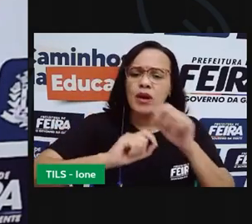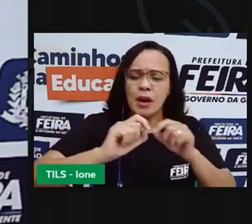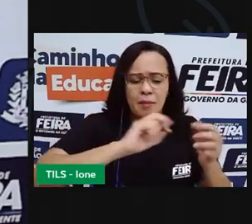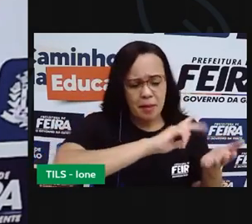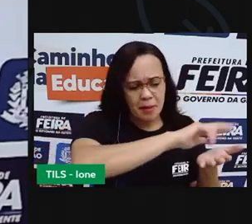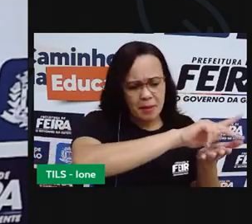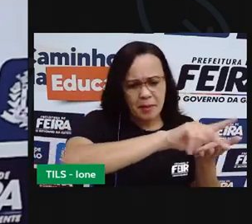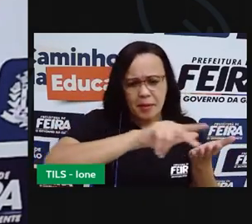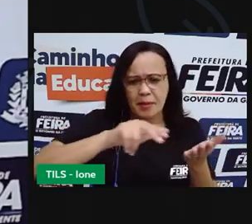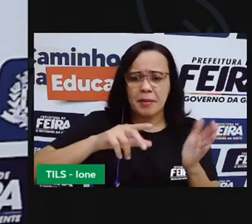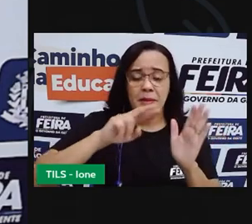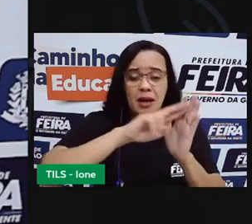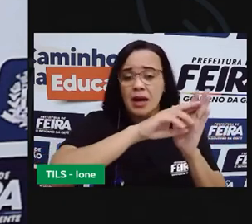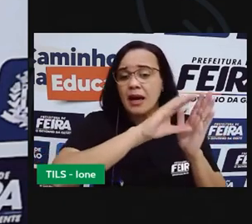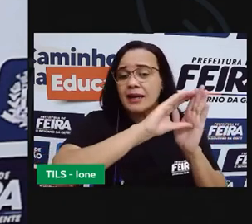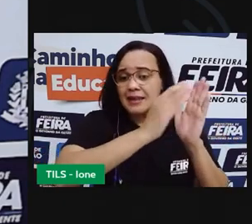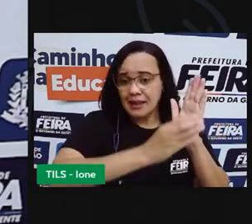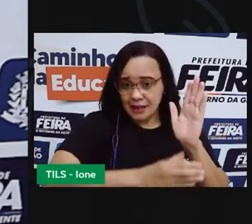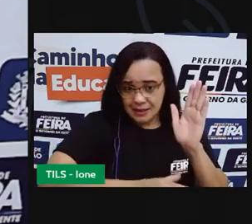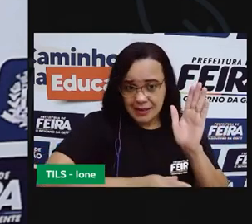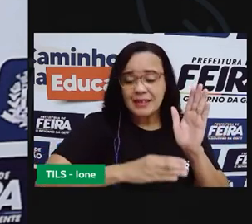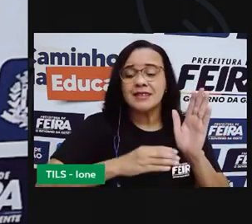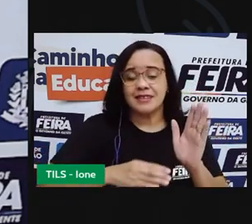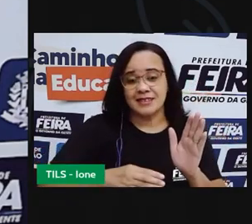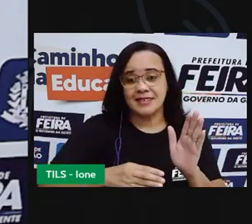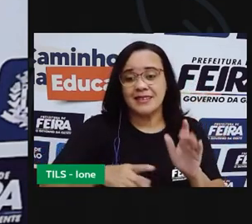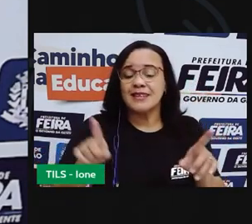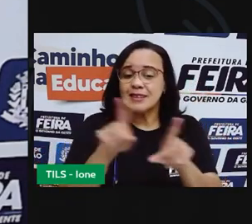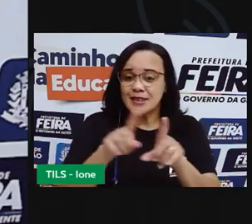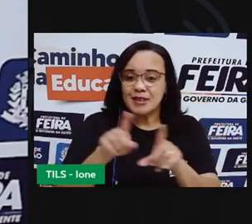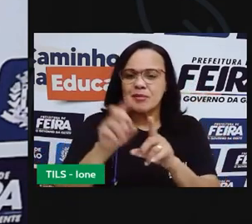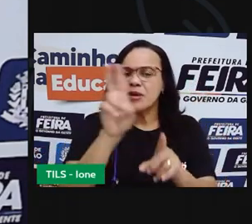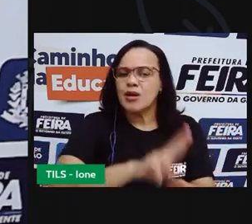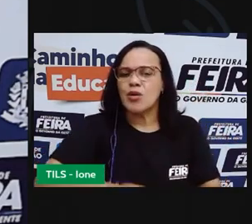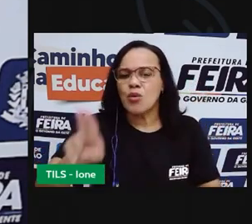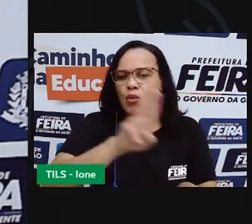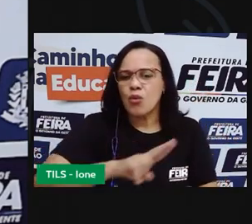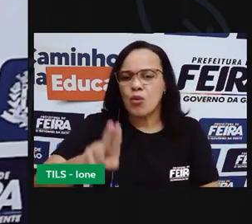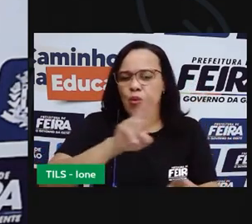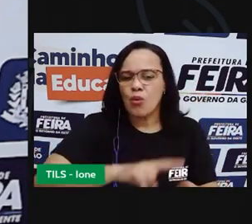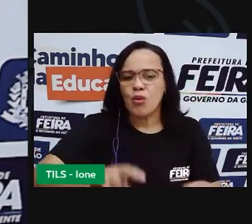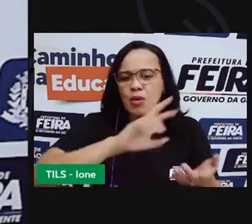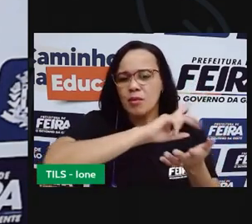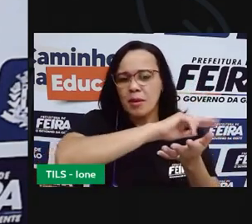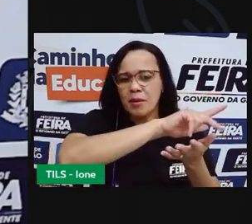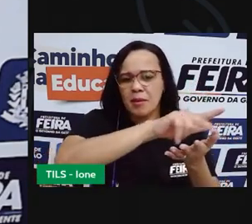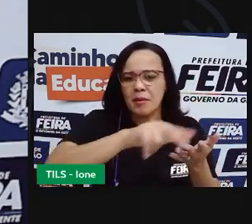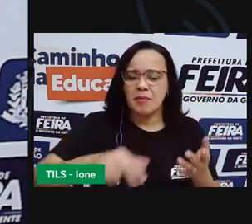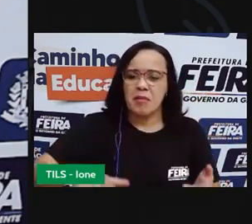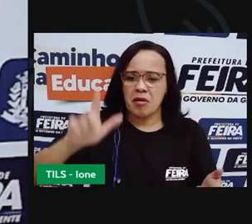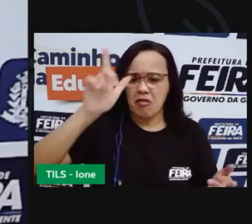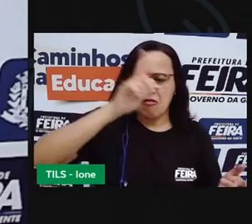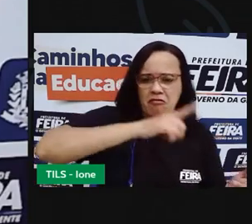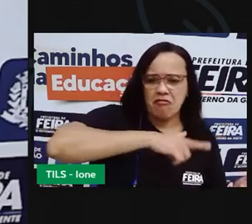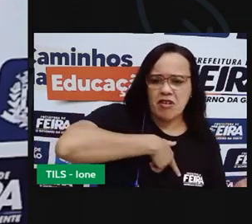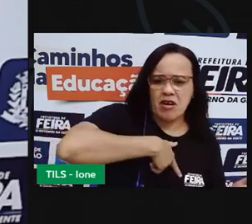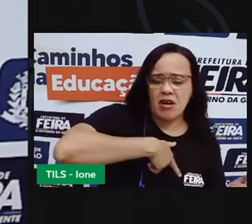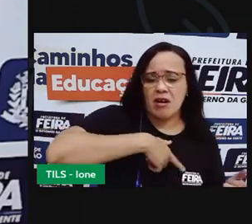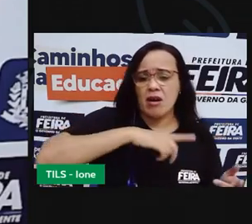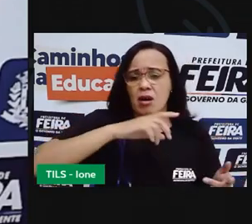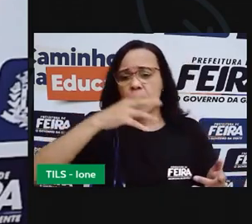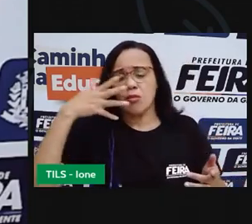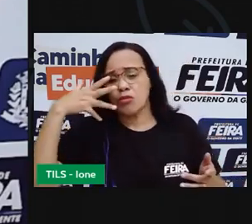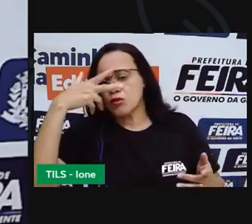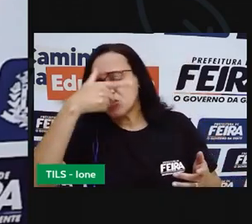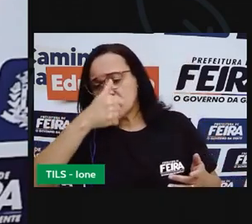características Ela utiliza Diferentes Adjetivos Como Feioso Bonito